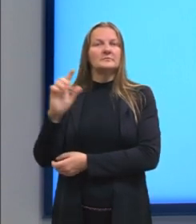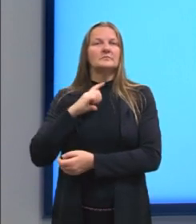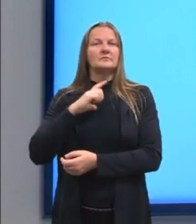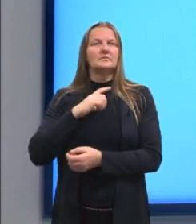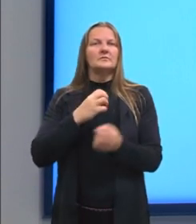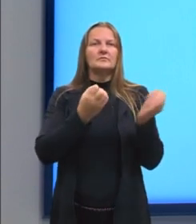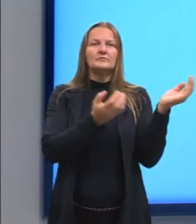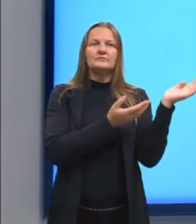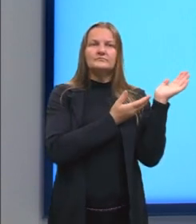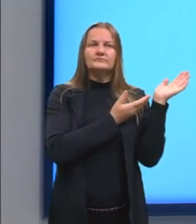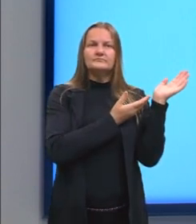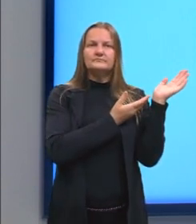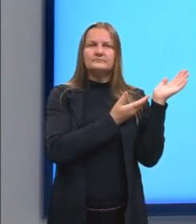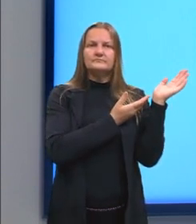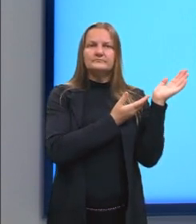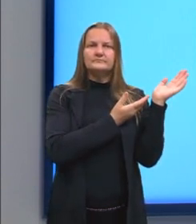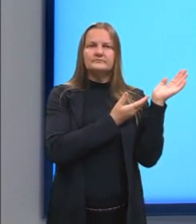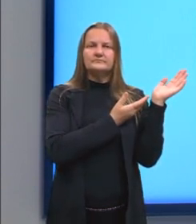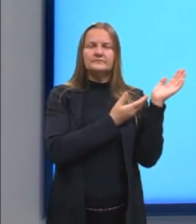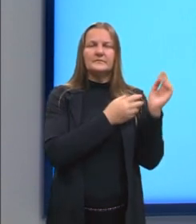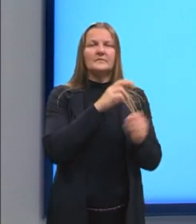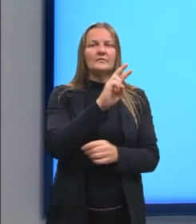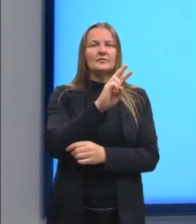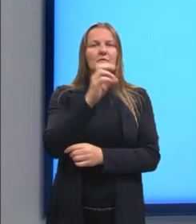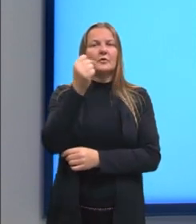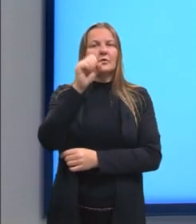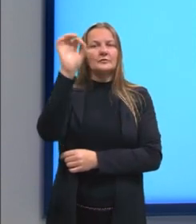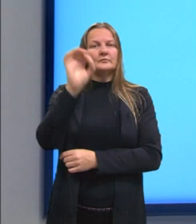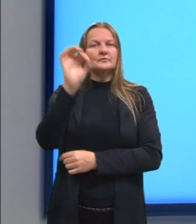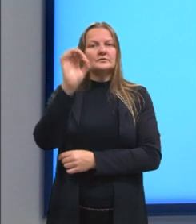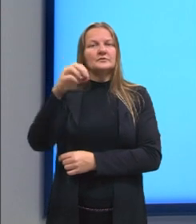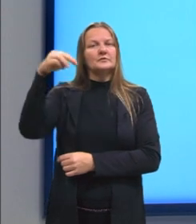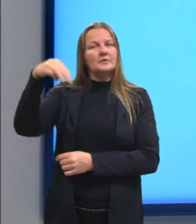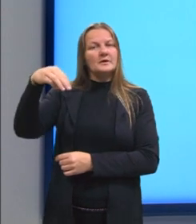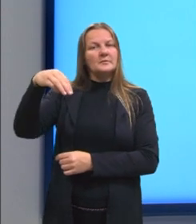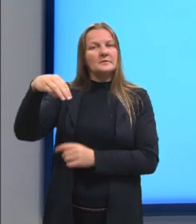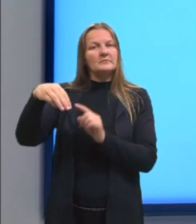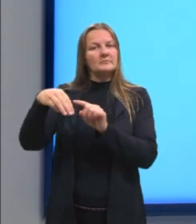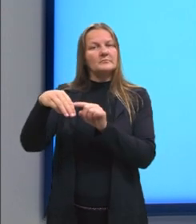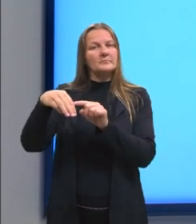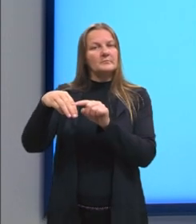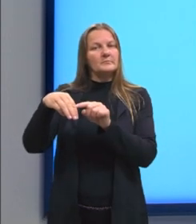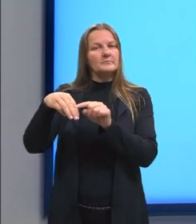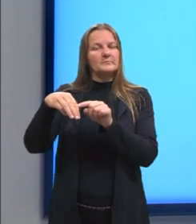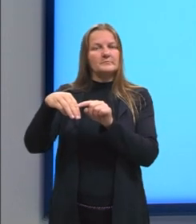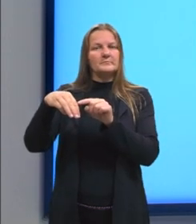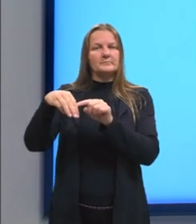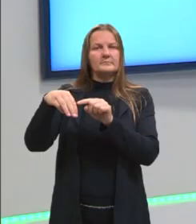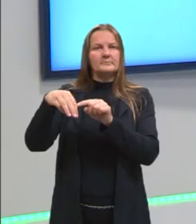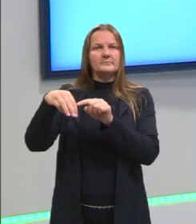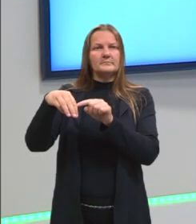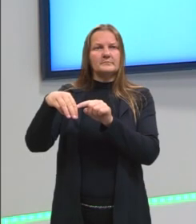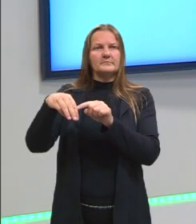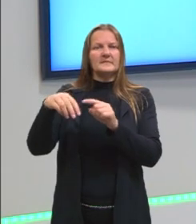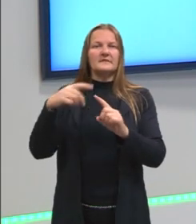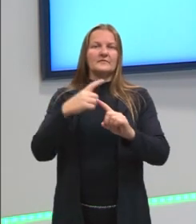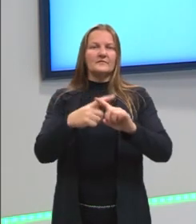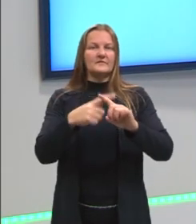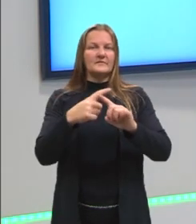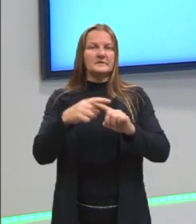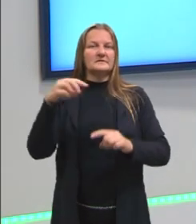eu coloquei o seguinte, o volume corresponde a 8% de M ou, então, 8% vezes